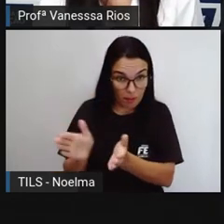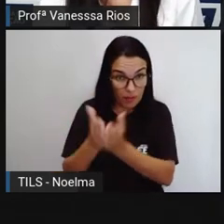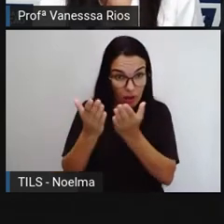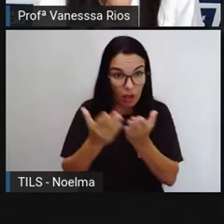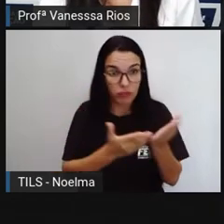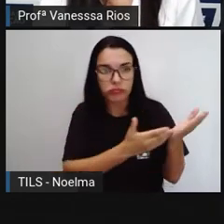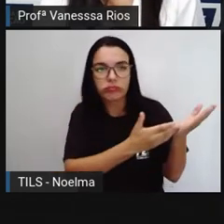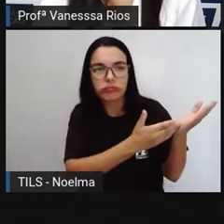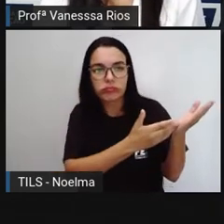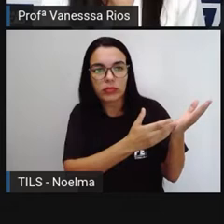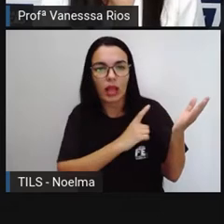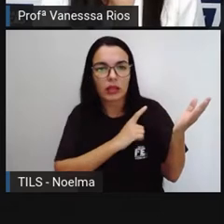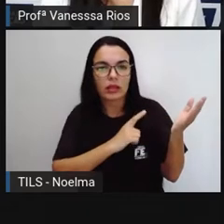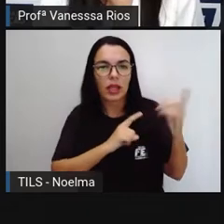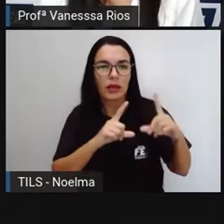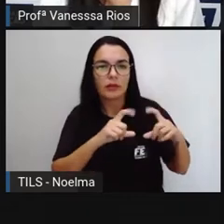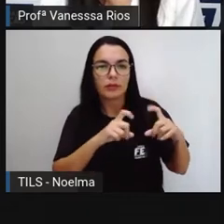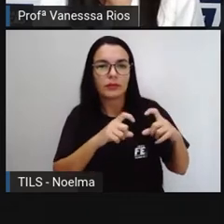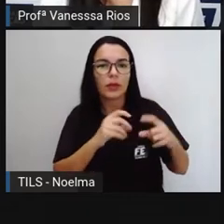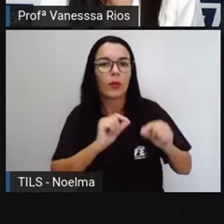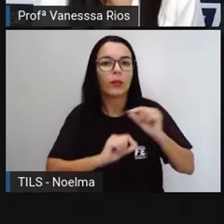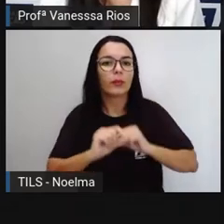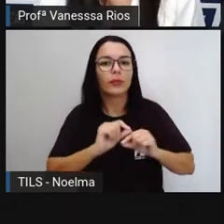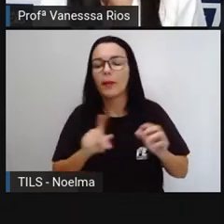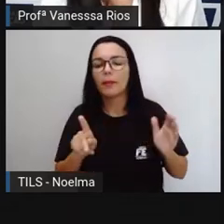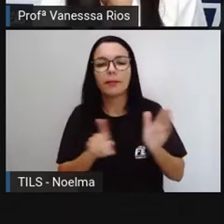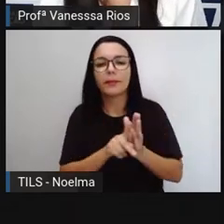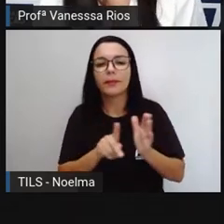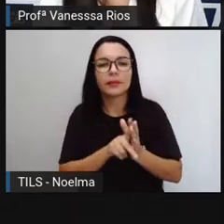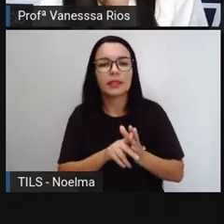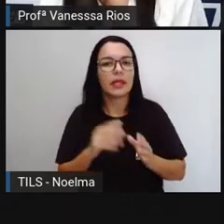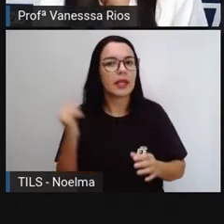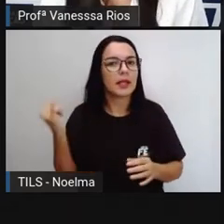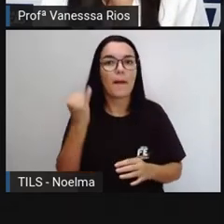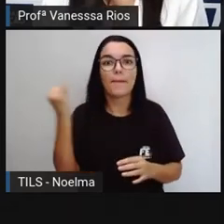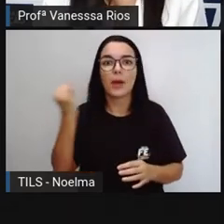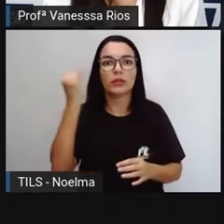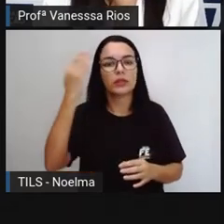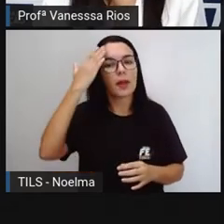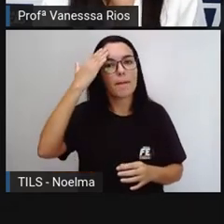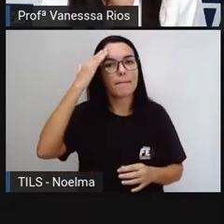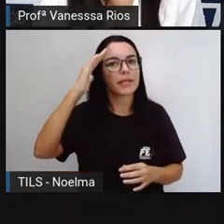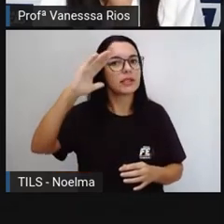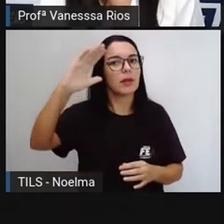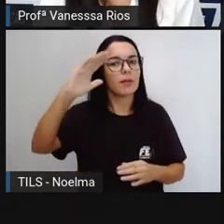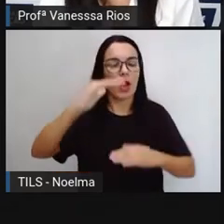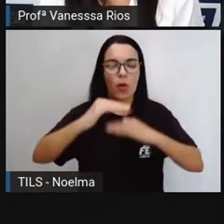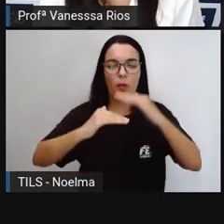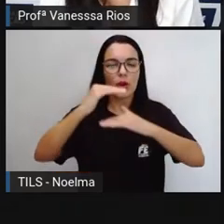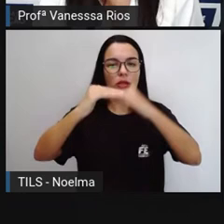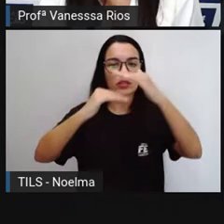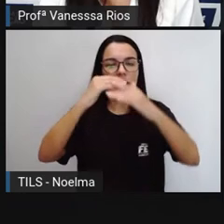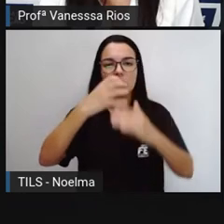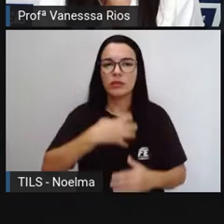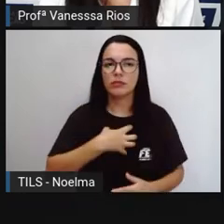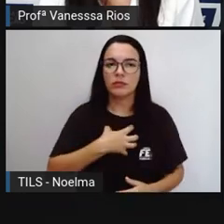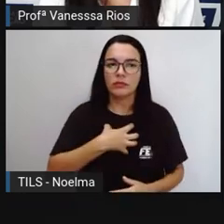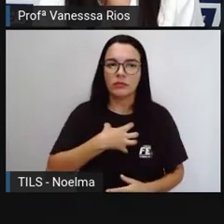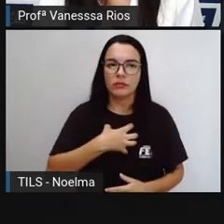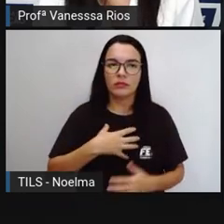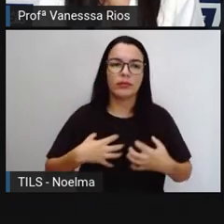ilustração para a gente observar quais são os órgãos considerados principais no processo de respiração.